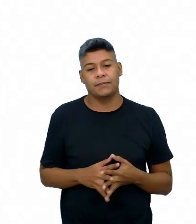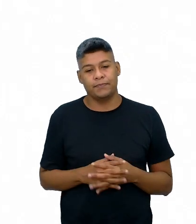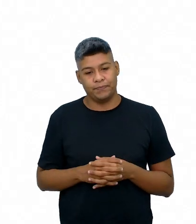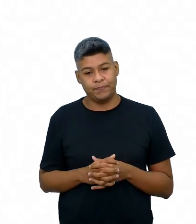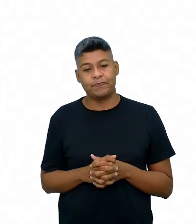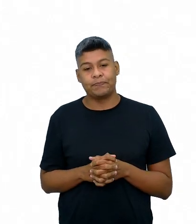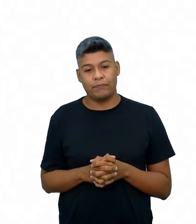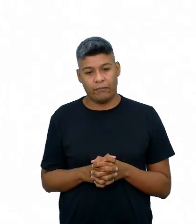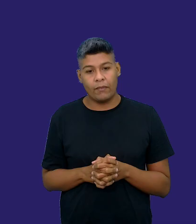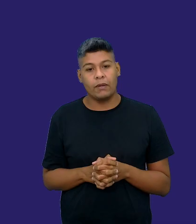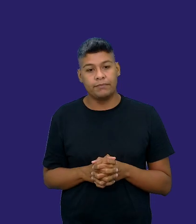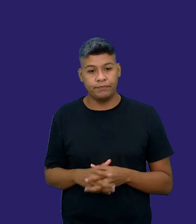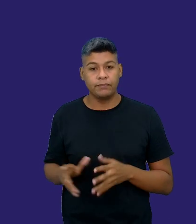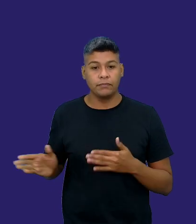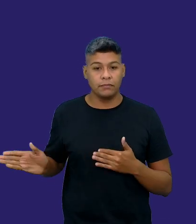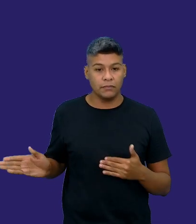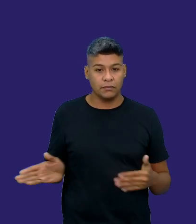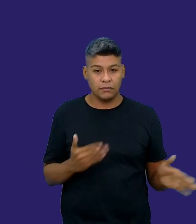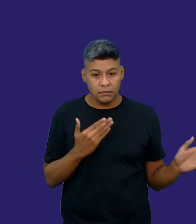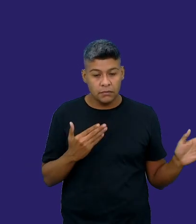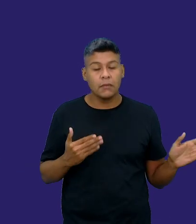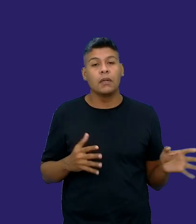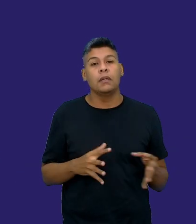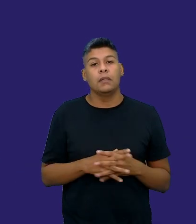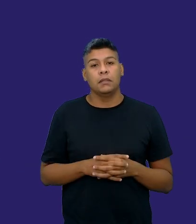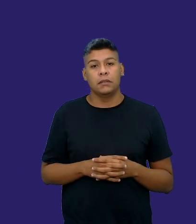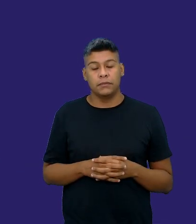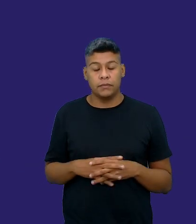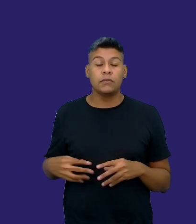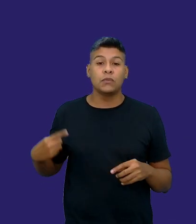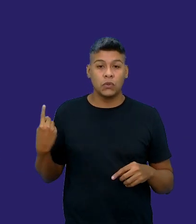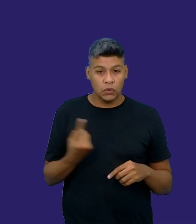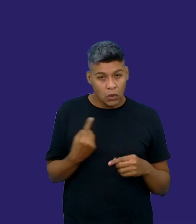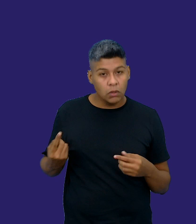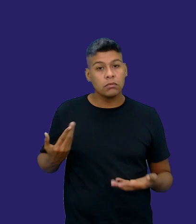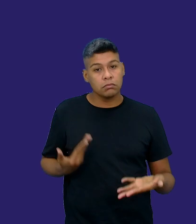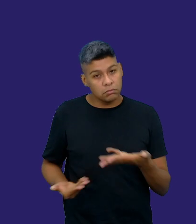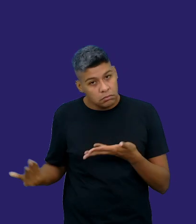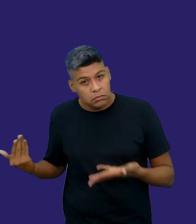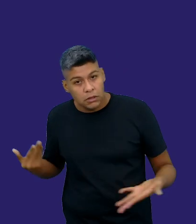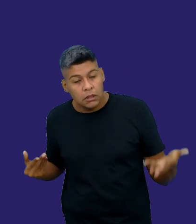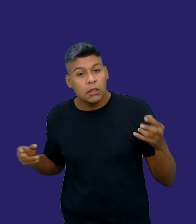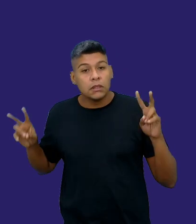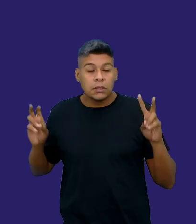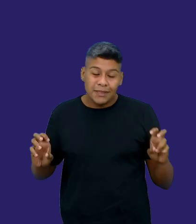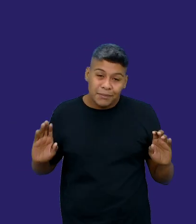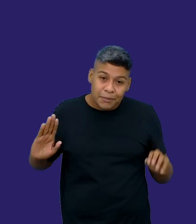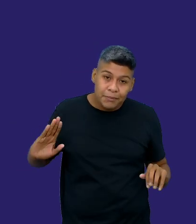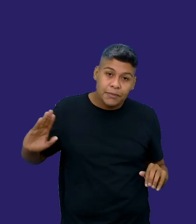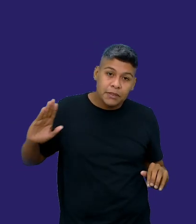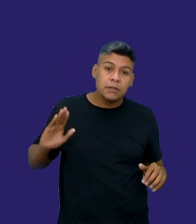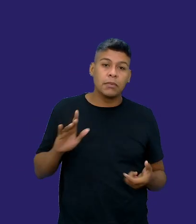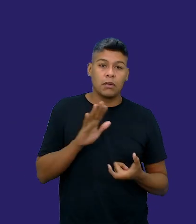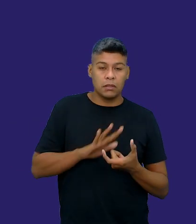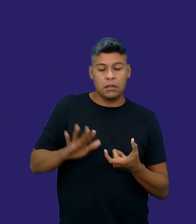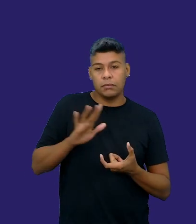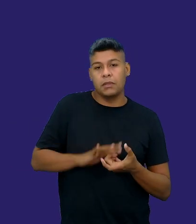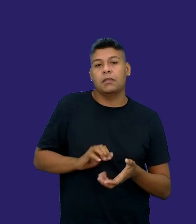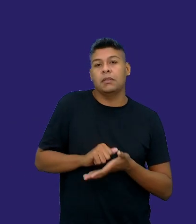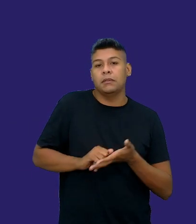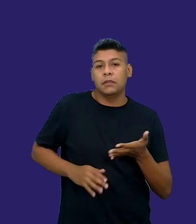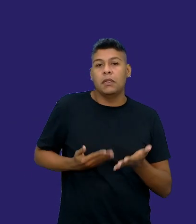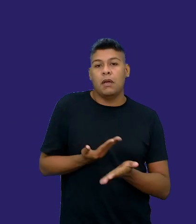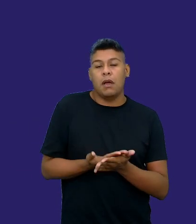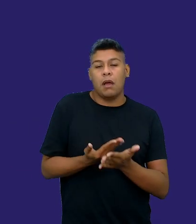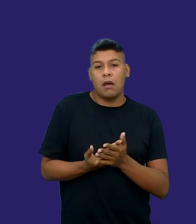Passando para o segundo momento desse encontro, nós iremos relacionar, então, o tema central letramento e as atividades da